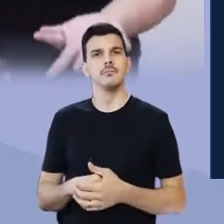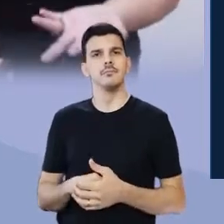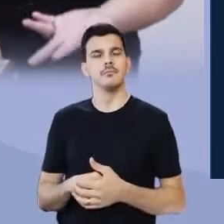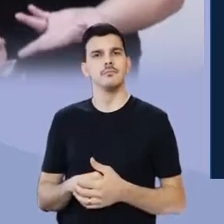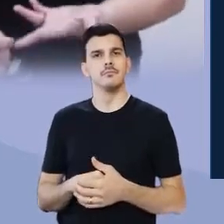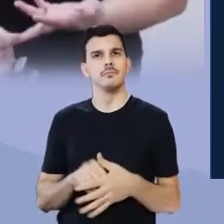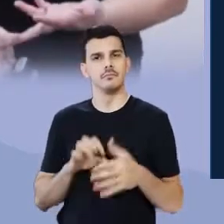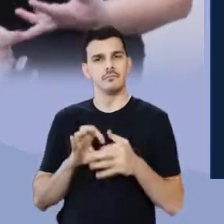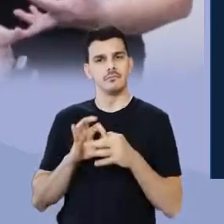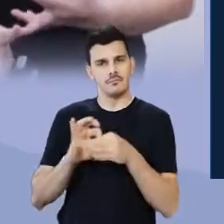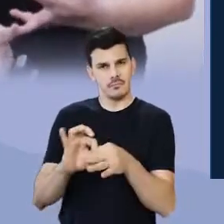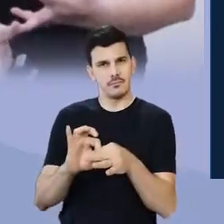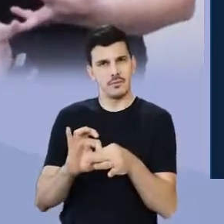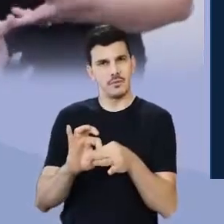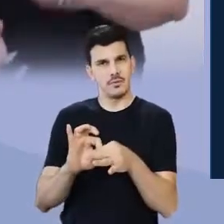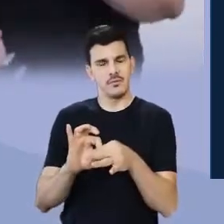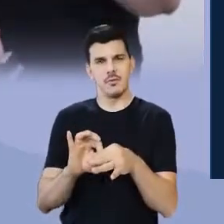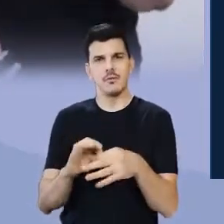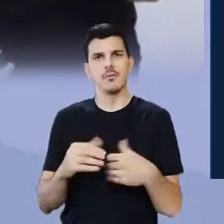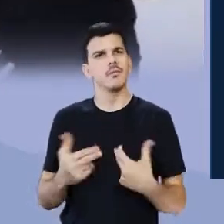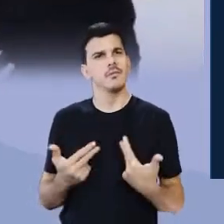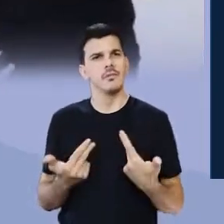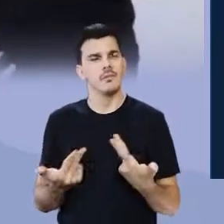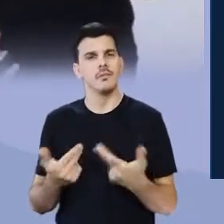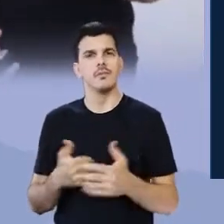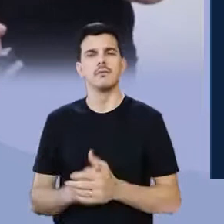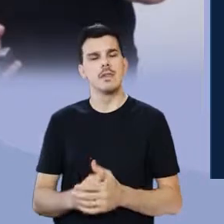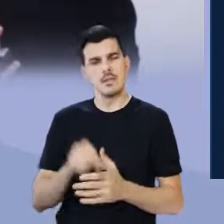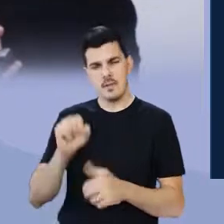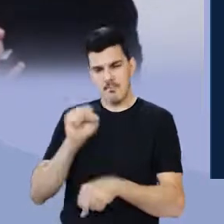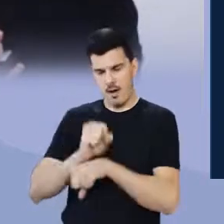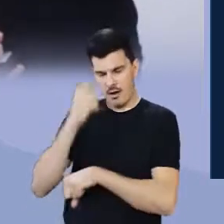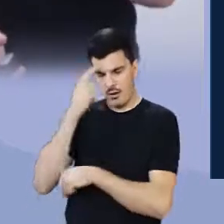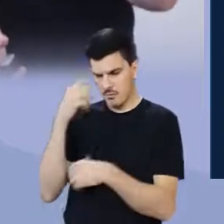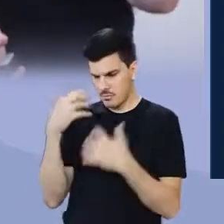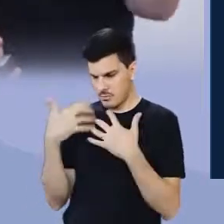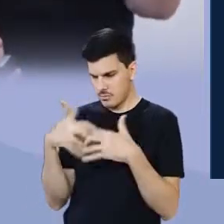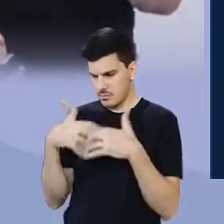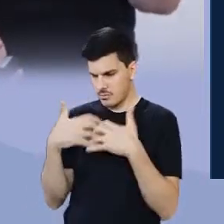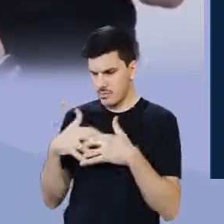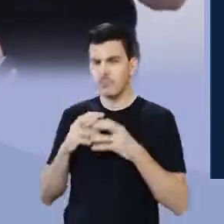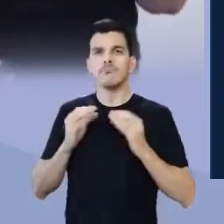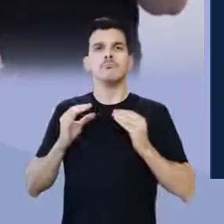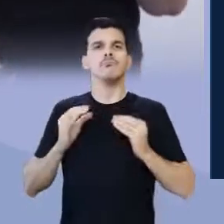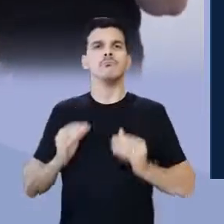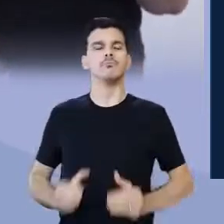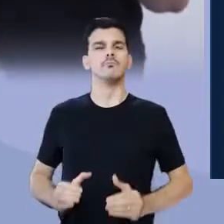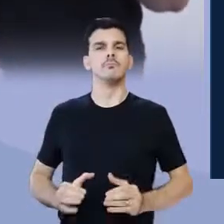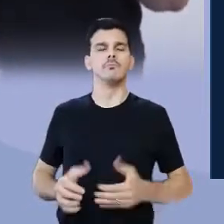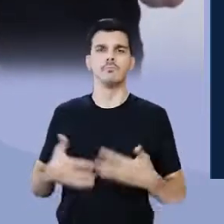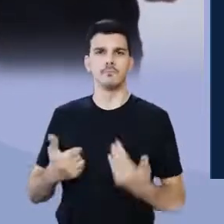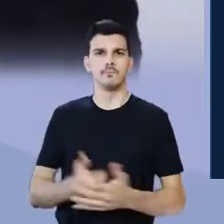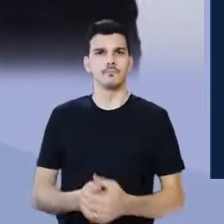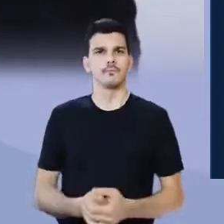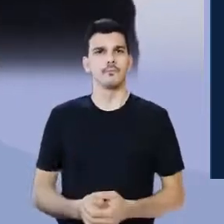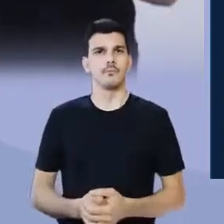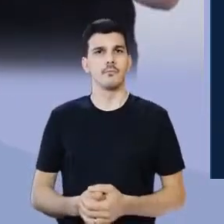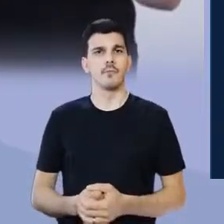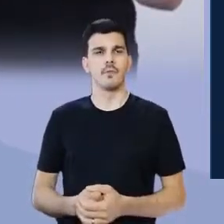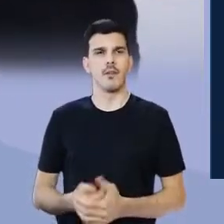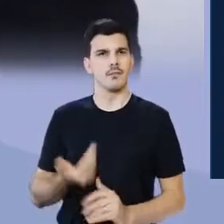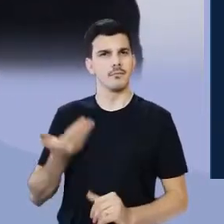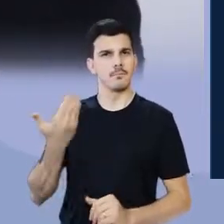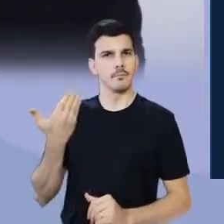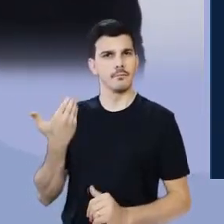preso a movimentos? Se você parar e refletir acerca de postura, de conduta, que há